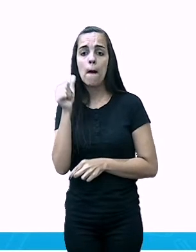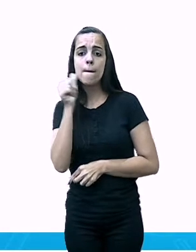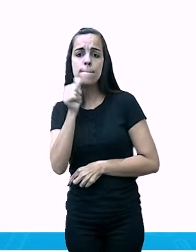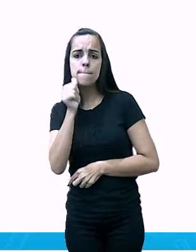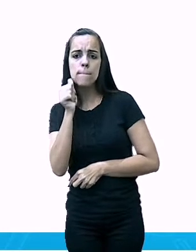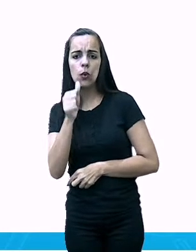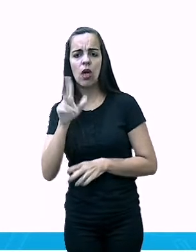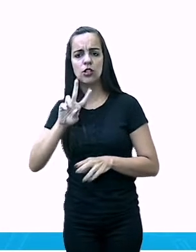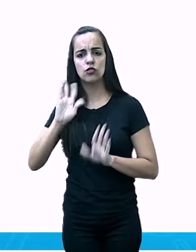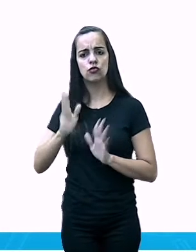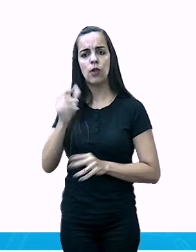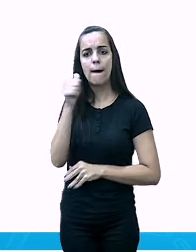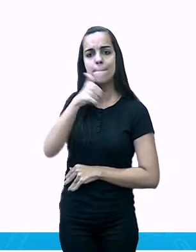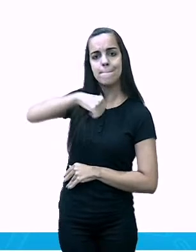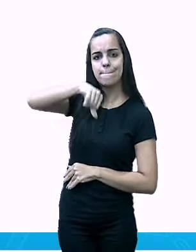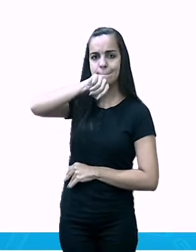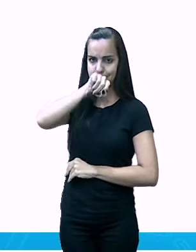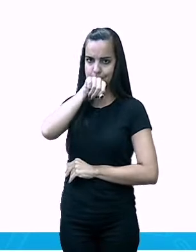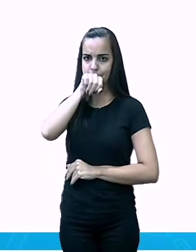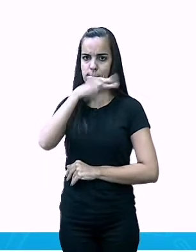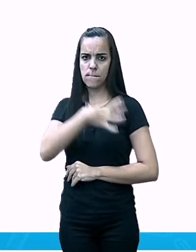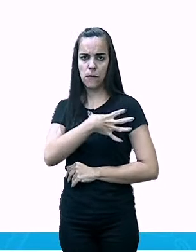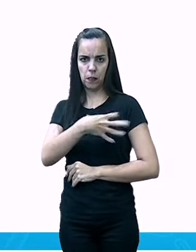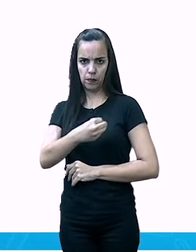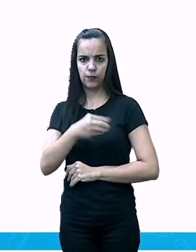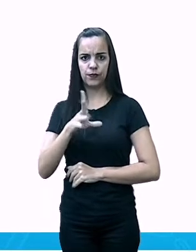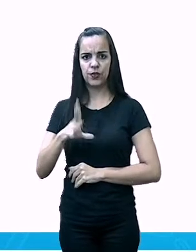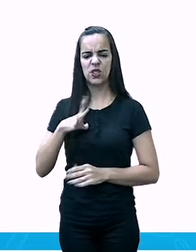É uma média que se faz. Ok?